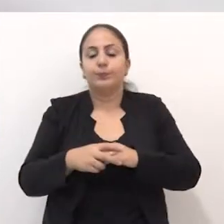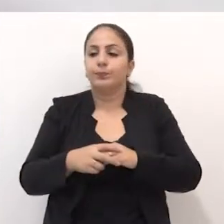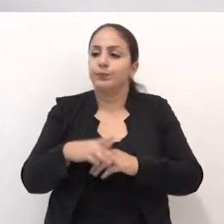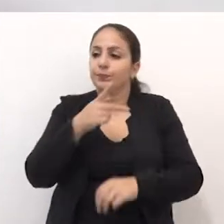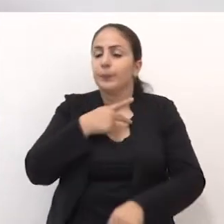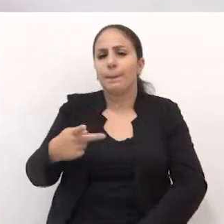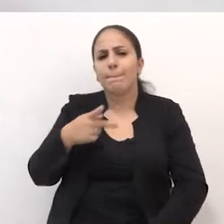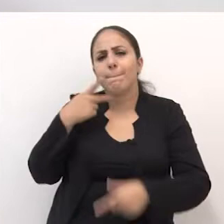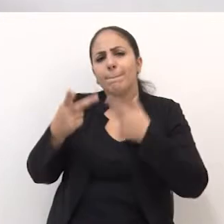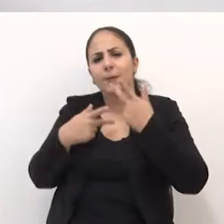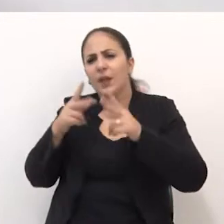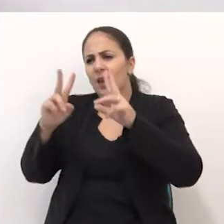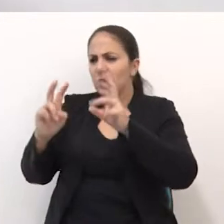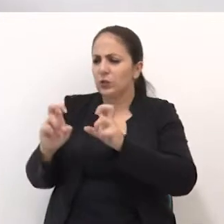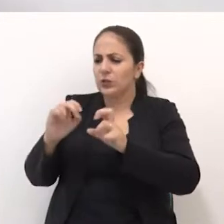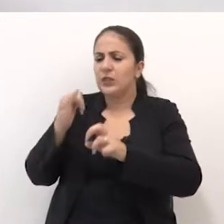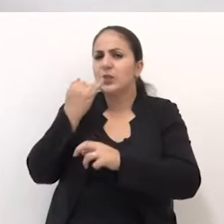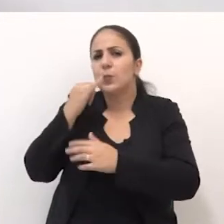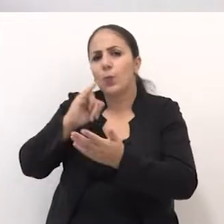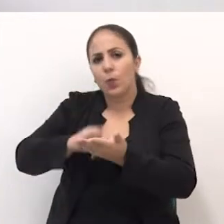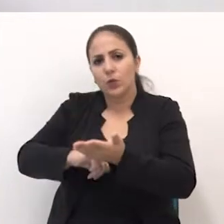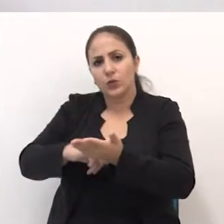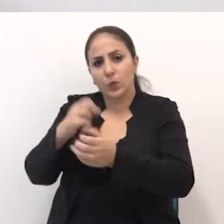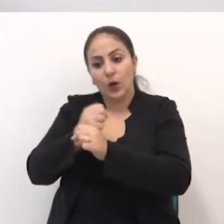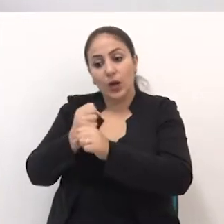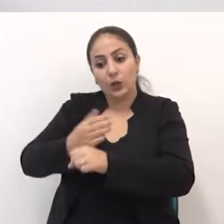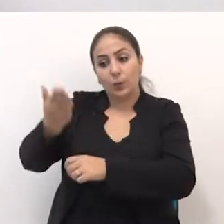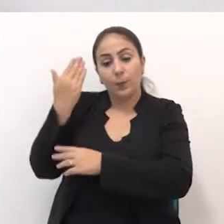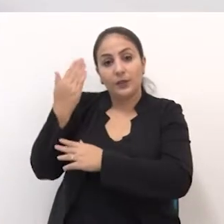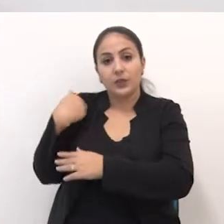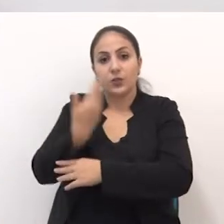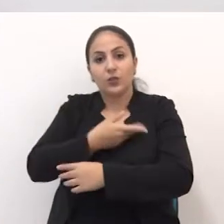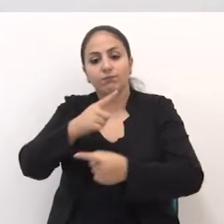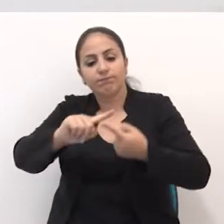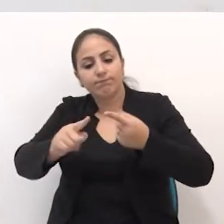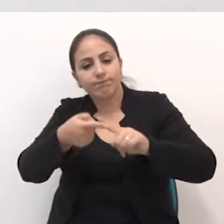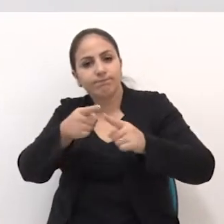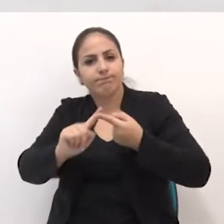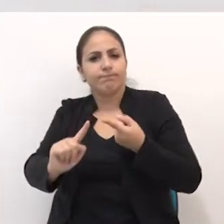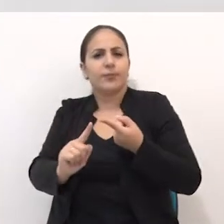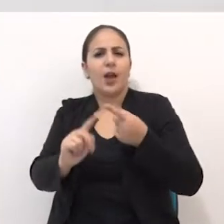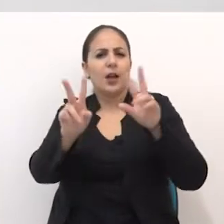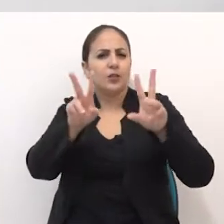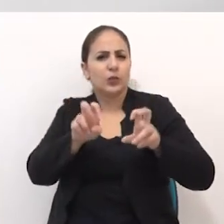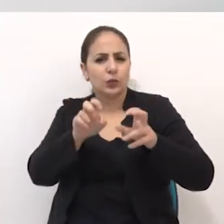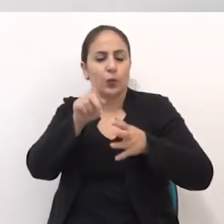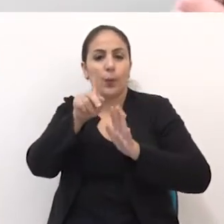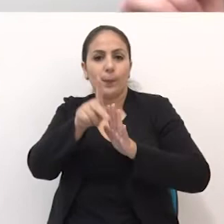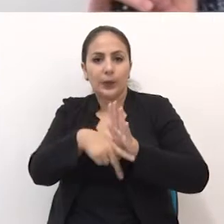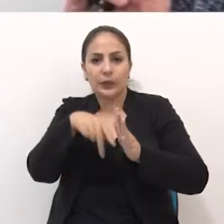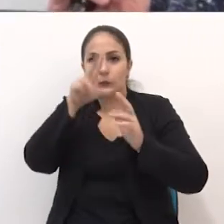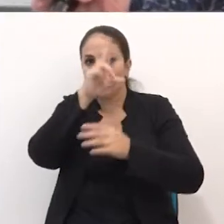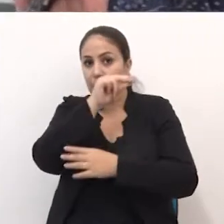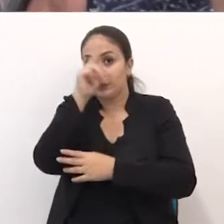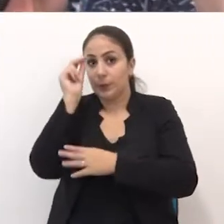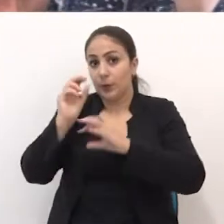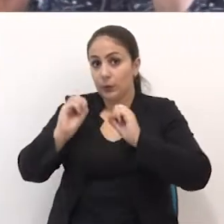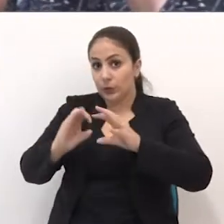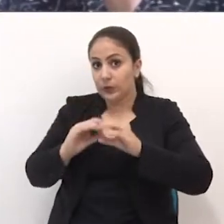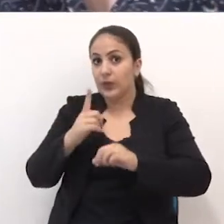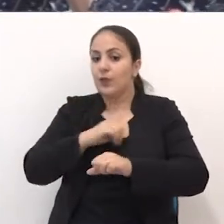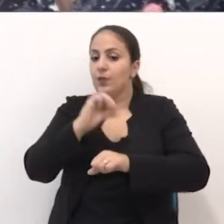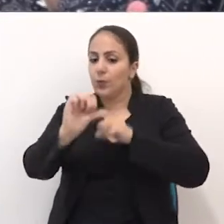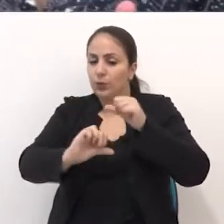Presidente, o senhor fala do IPTU. No ano passado, nós tivemos alguns debates em torno do Plano Municipal da Educação, aquela